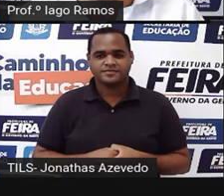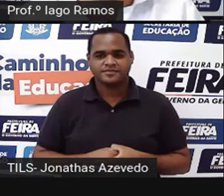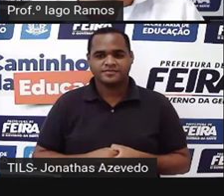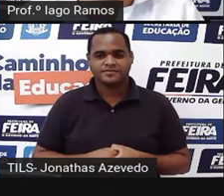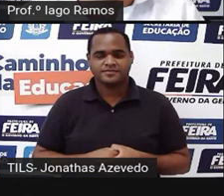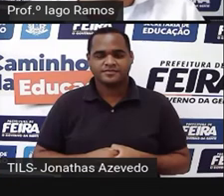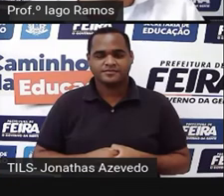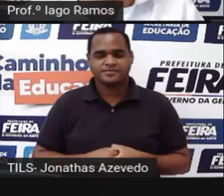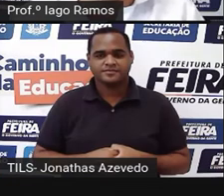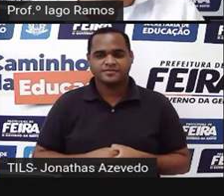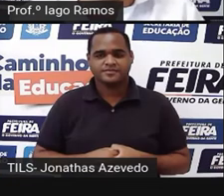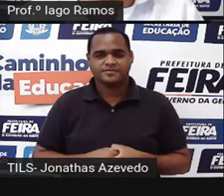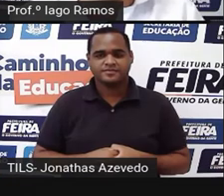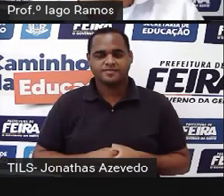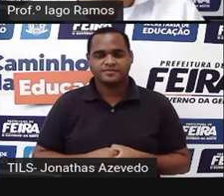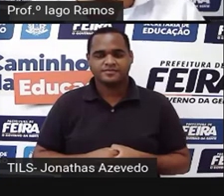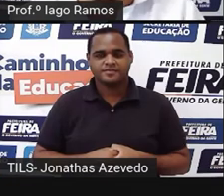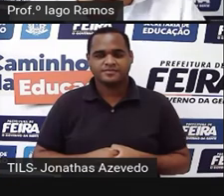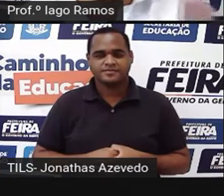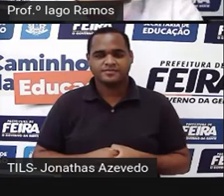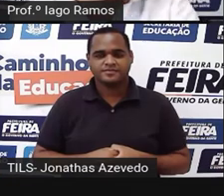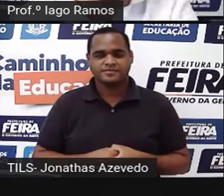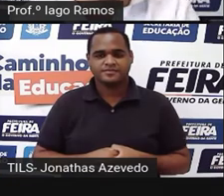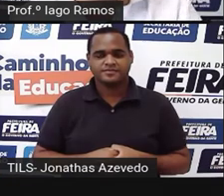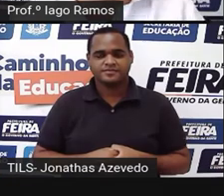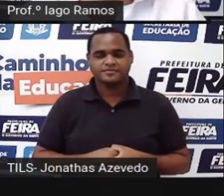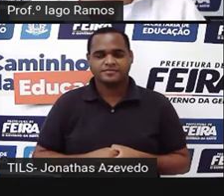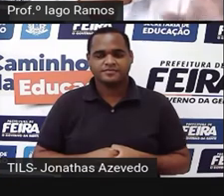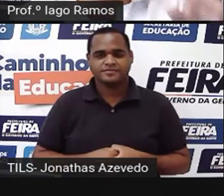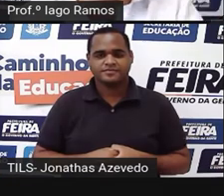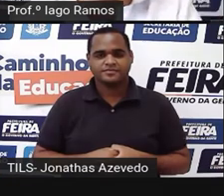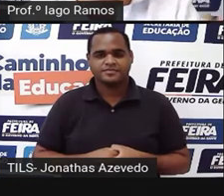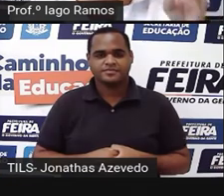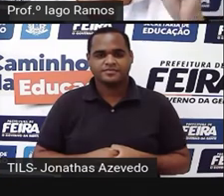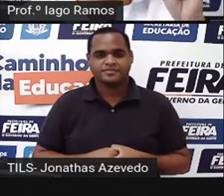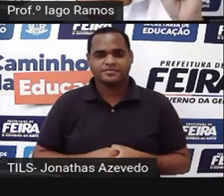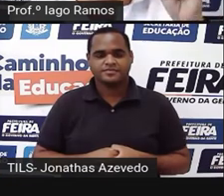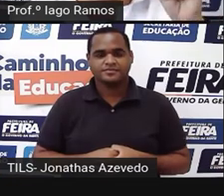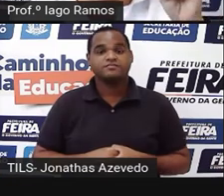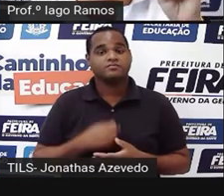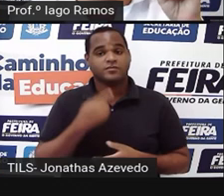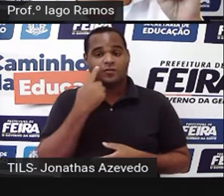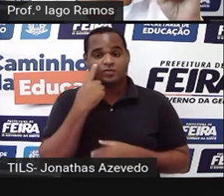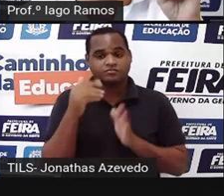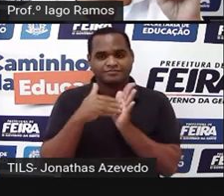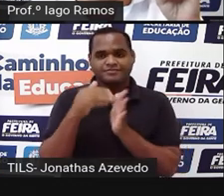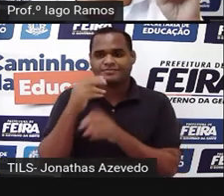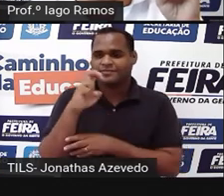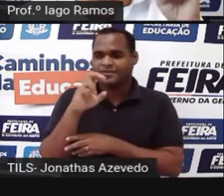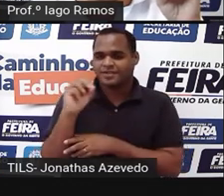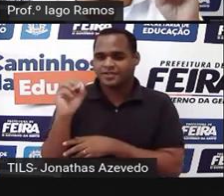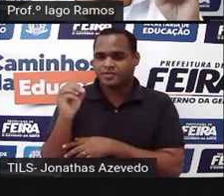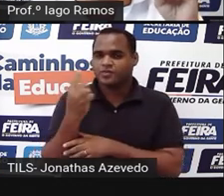e a escala ela é montada assim 1 para 500 esse 1 é o tamanho é